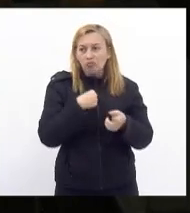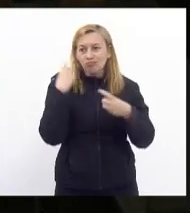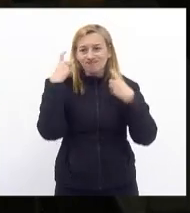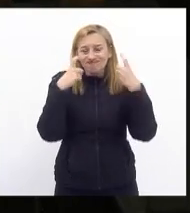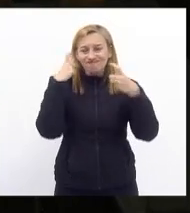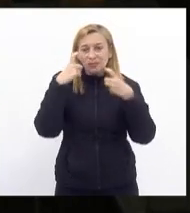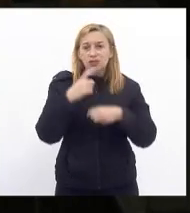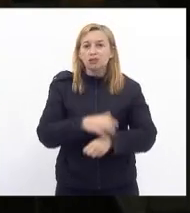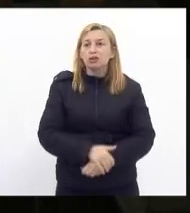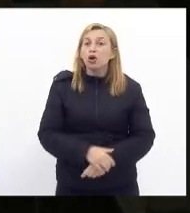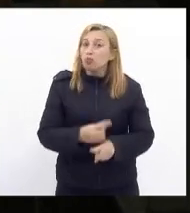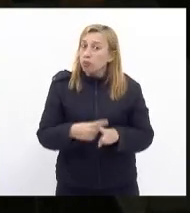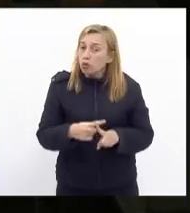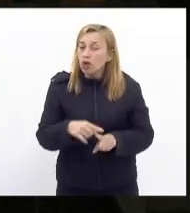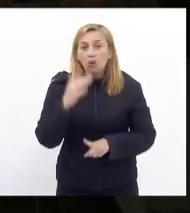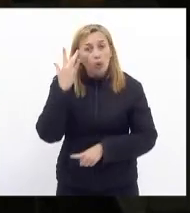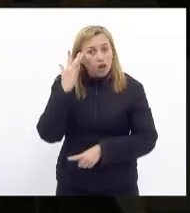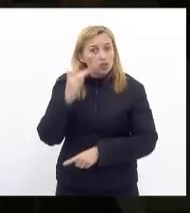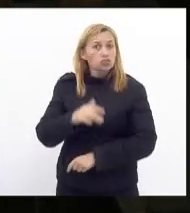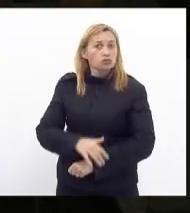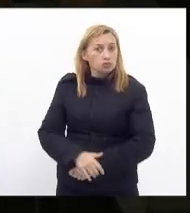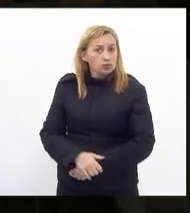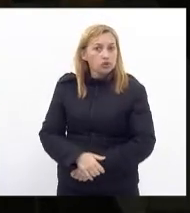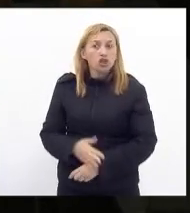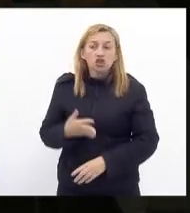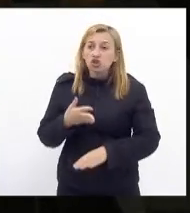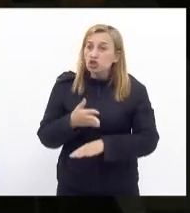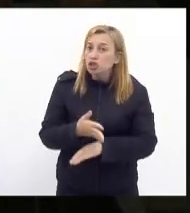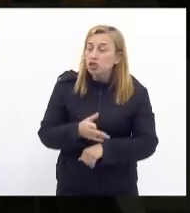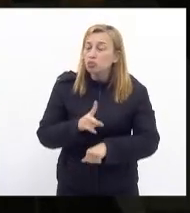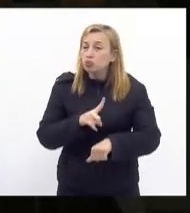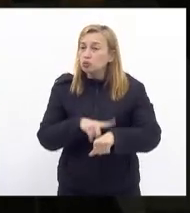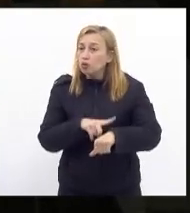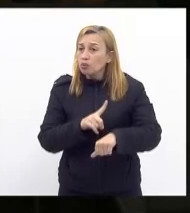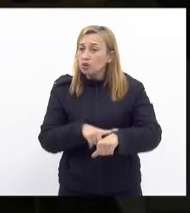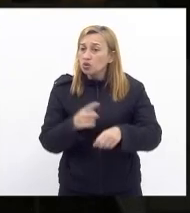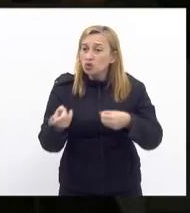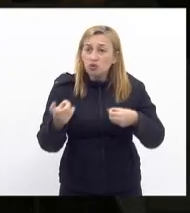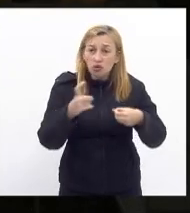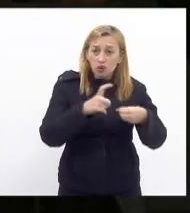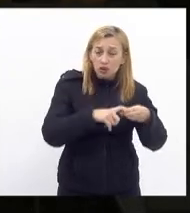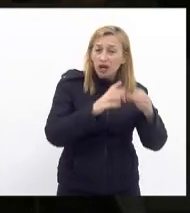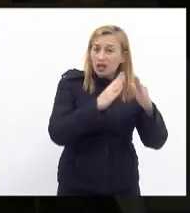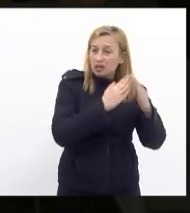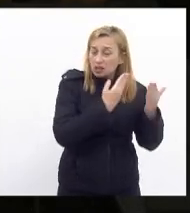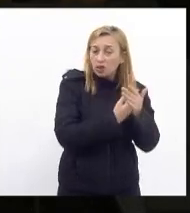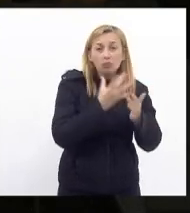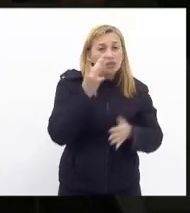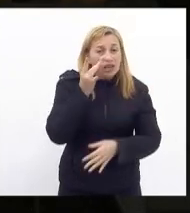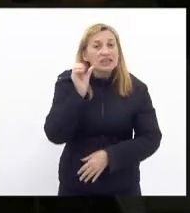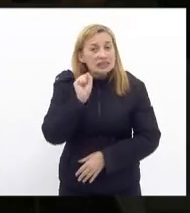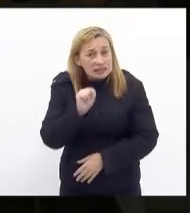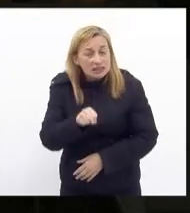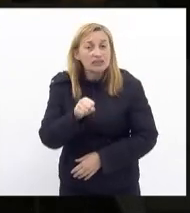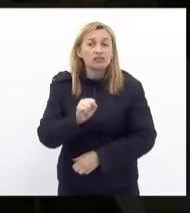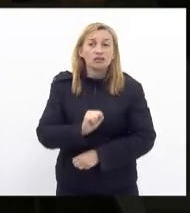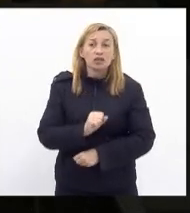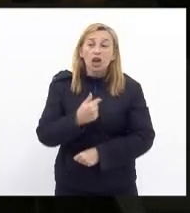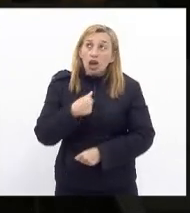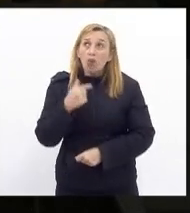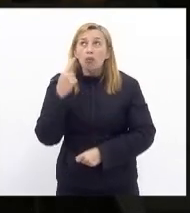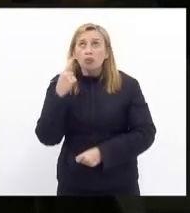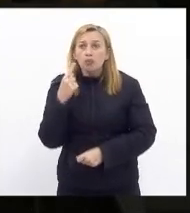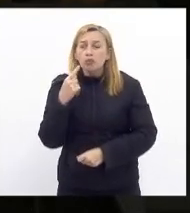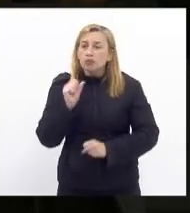porque eu acho que nós já chegamos do ponto de retomar as aulas presenciais claro eu inclusive